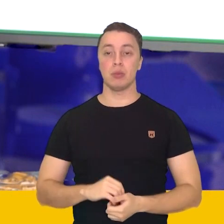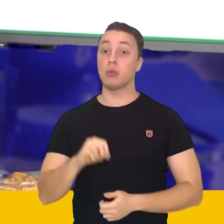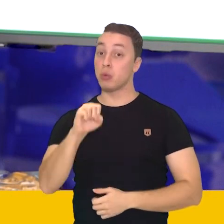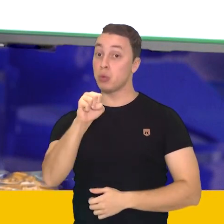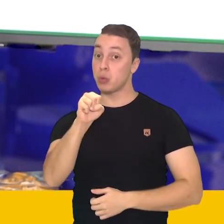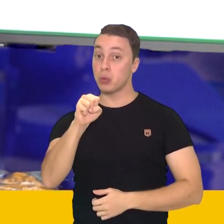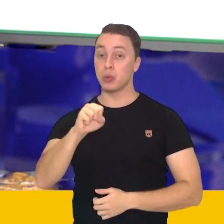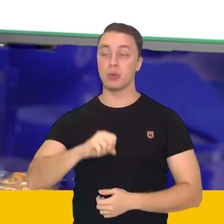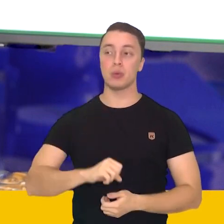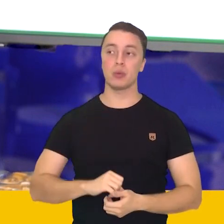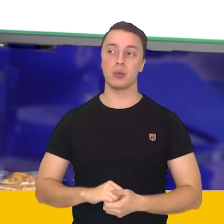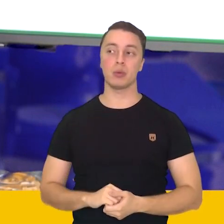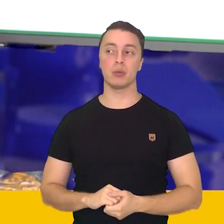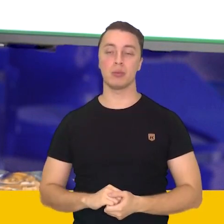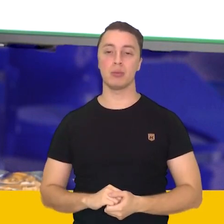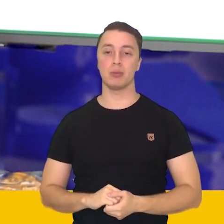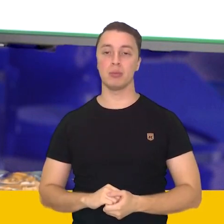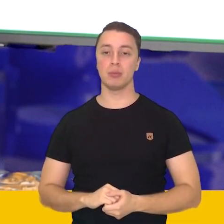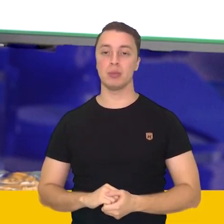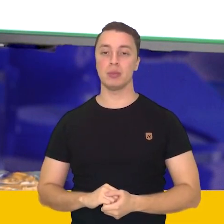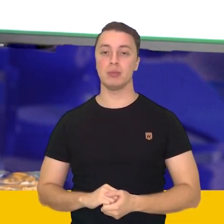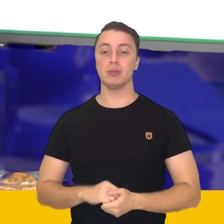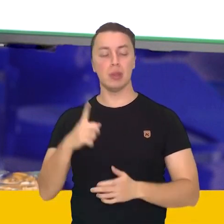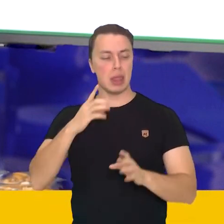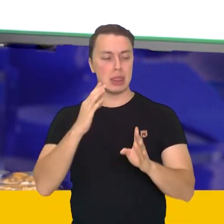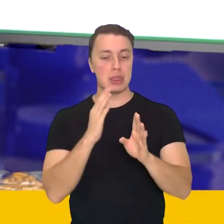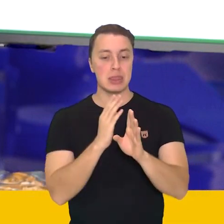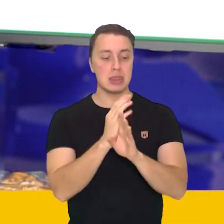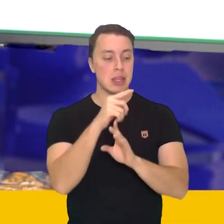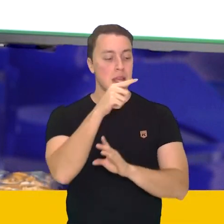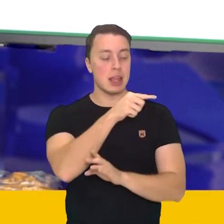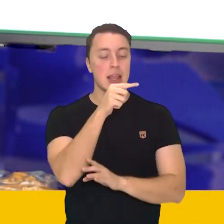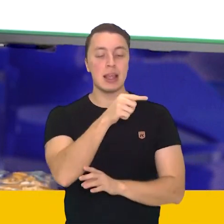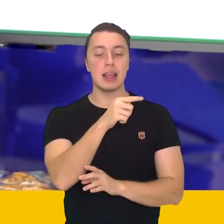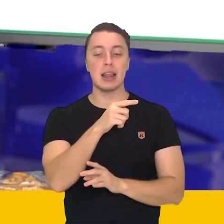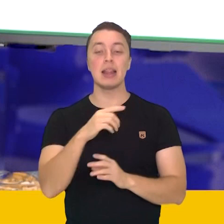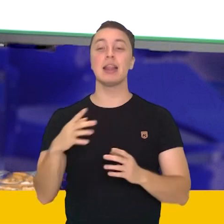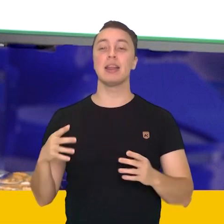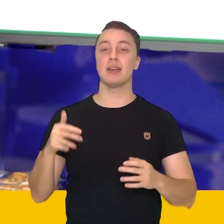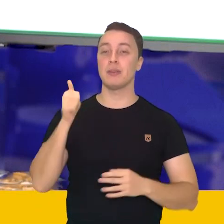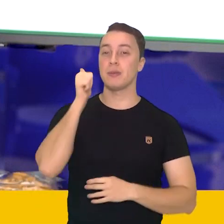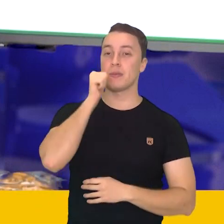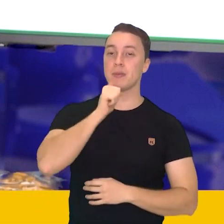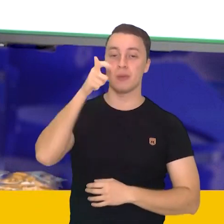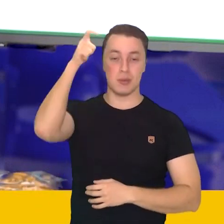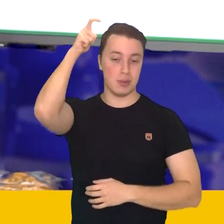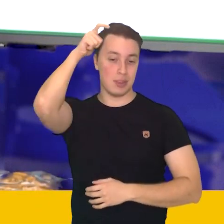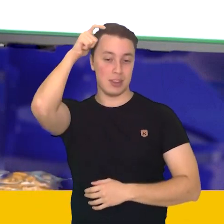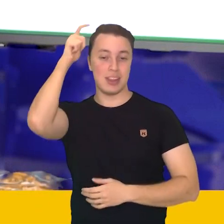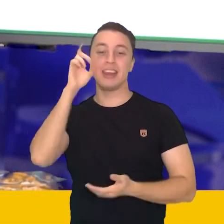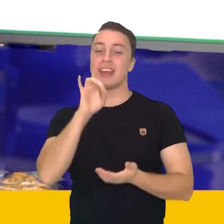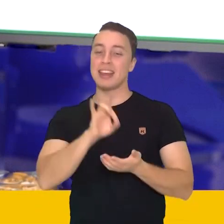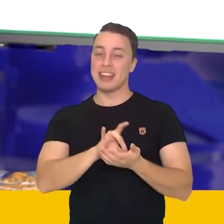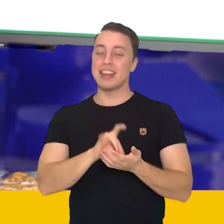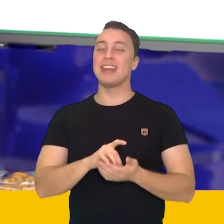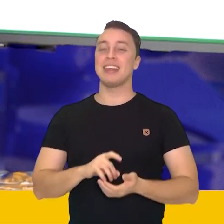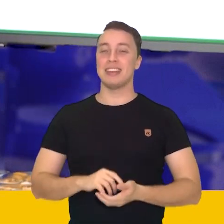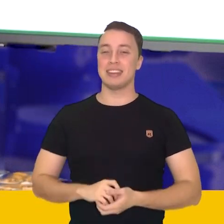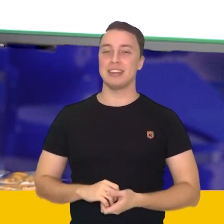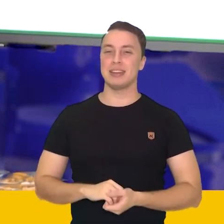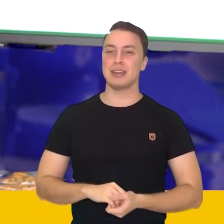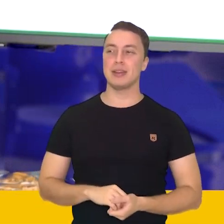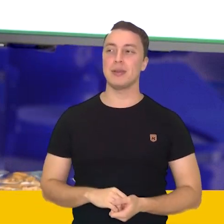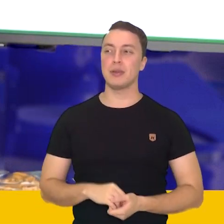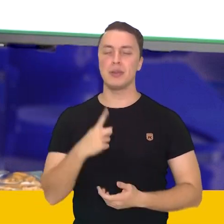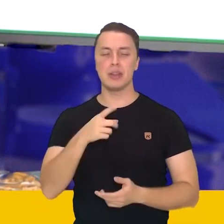Oitavo. Quando descobriram que a jovem era uma princesa, aconteceu o tão esperado? O que será que